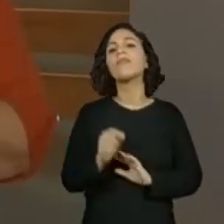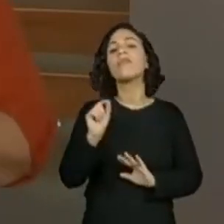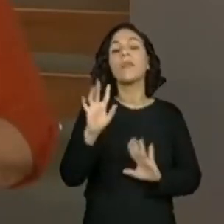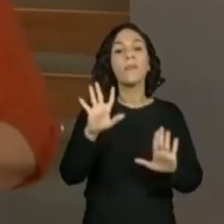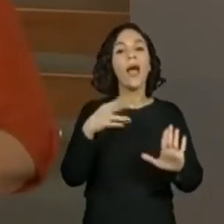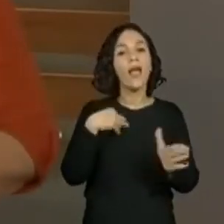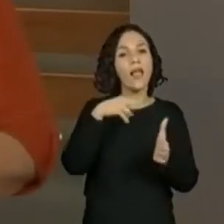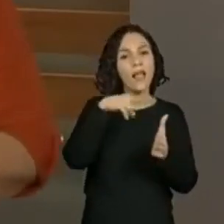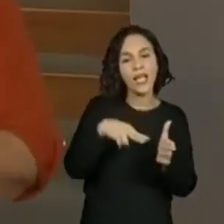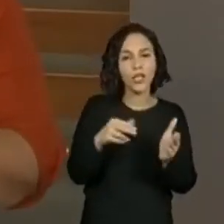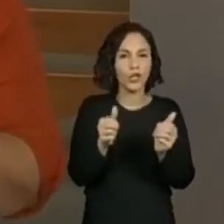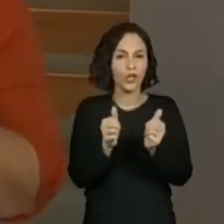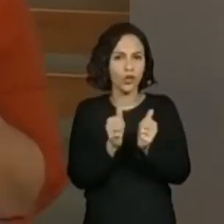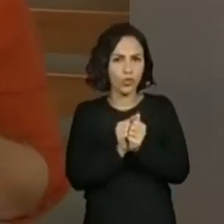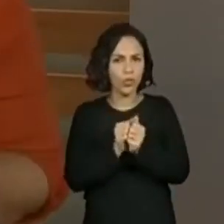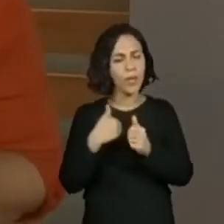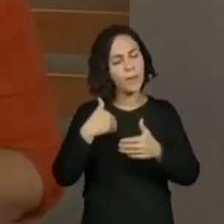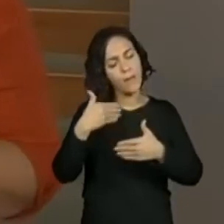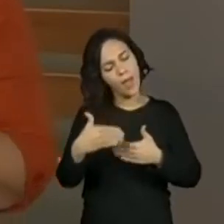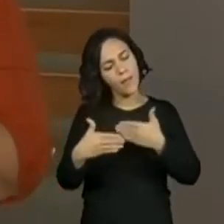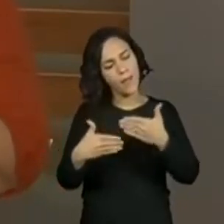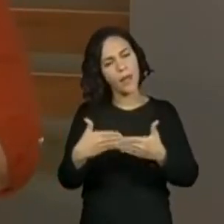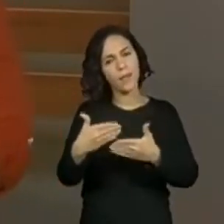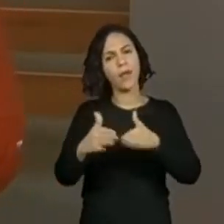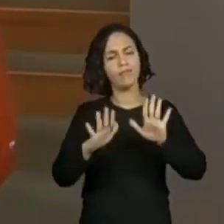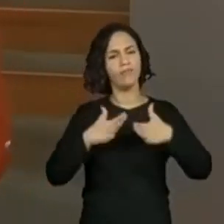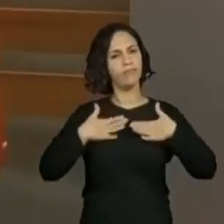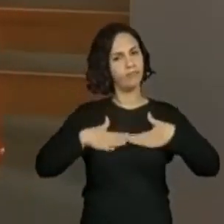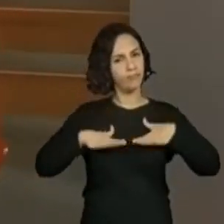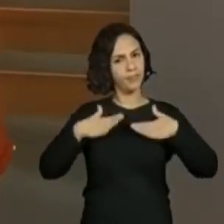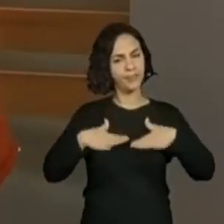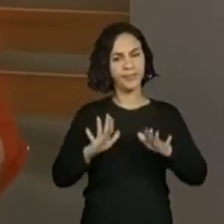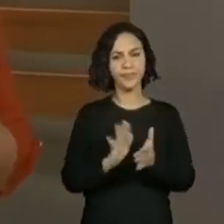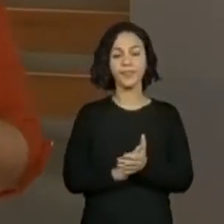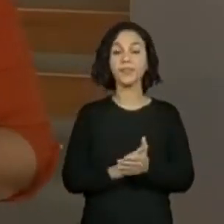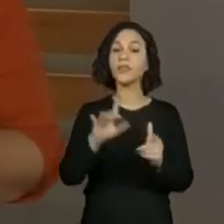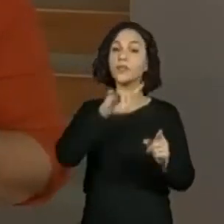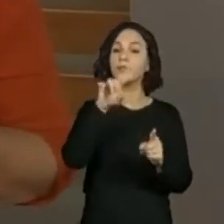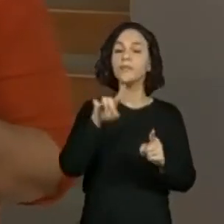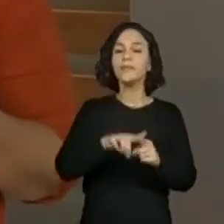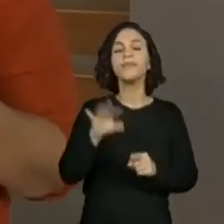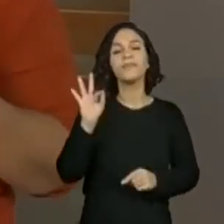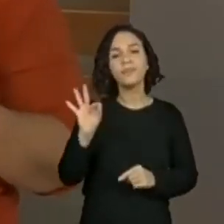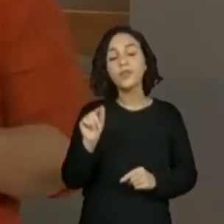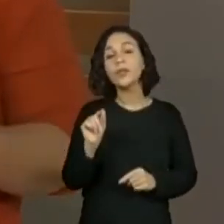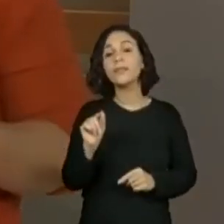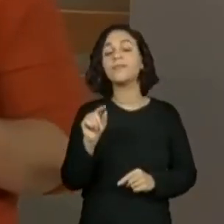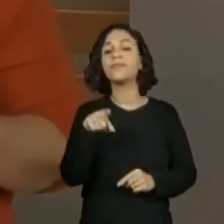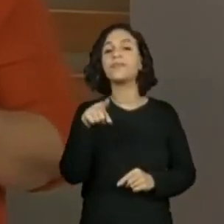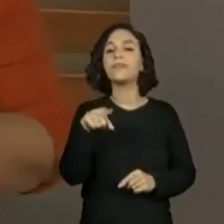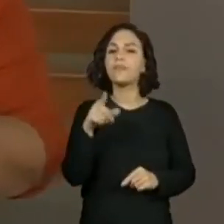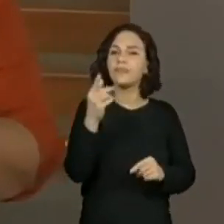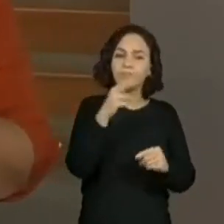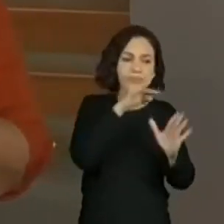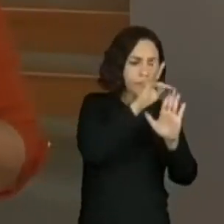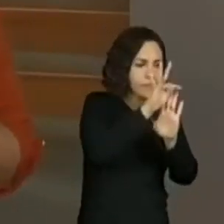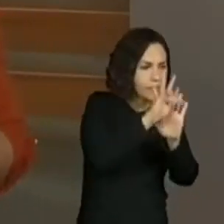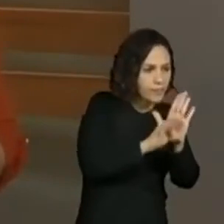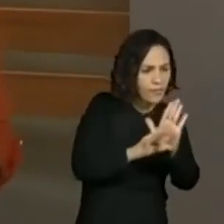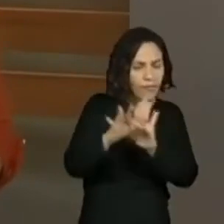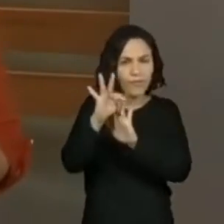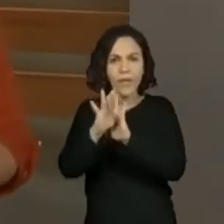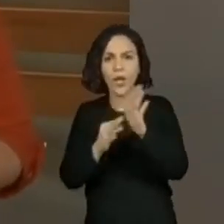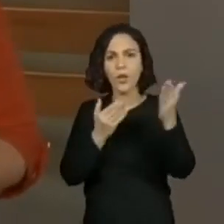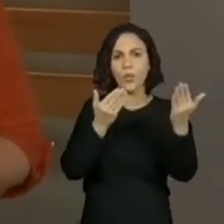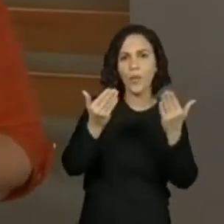mas a gente vai ler juntos, tá bom? A gente vai ler juntos. Qual vai ser o objetivo? Olhar para esses textos, comparar, olhar qual é a